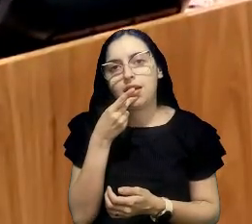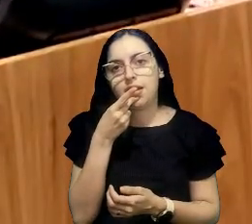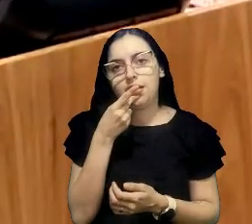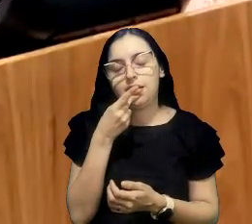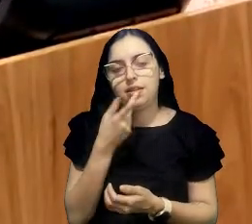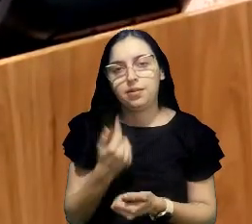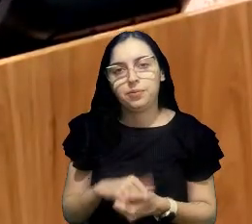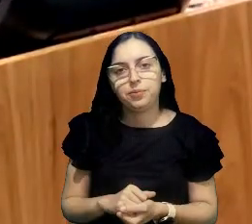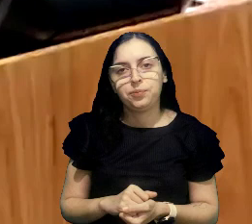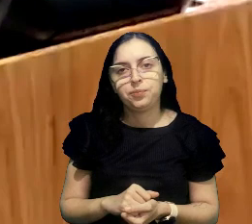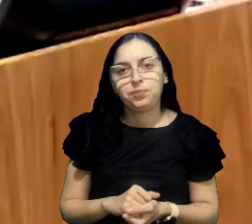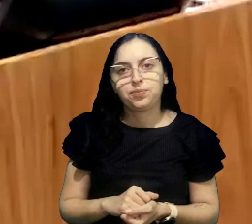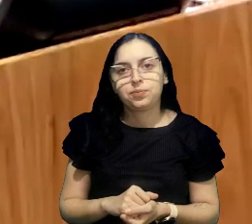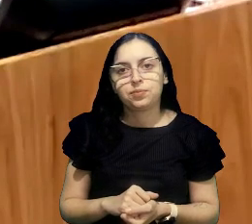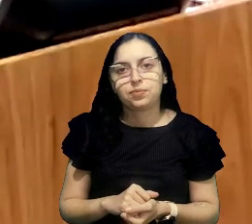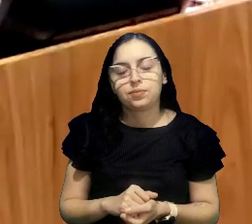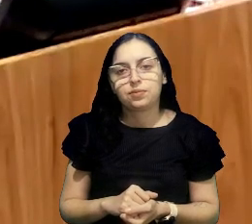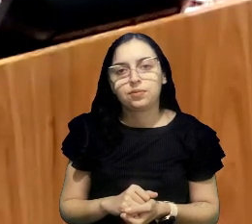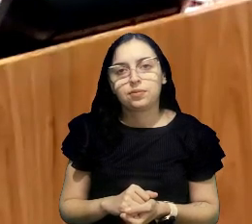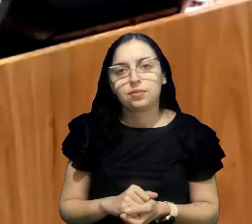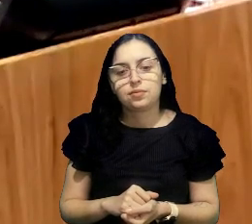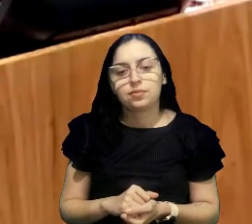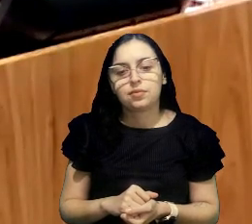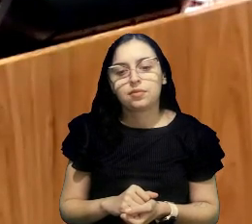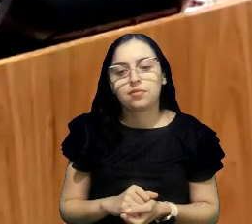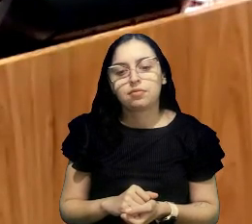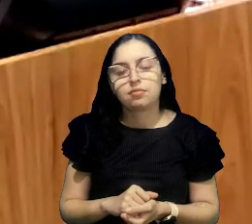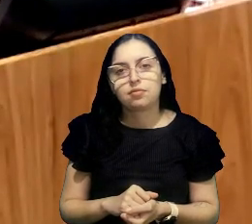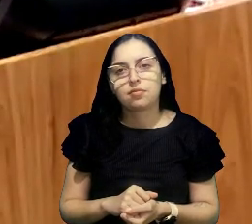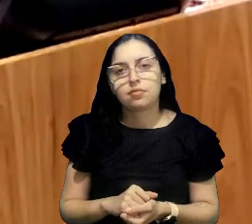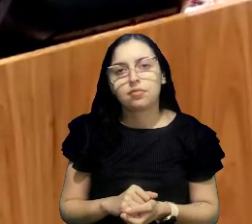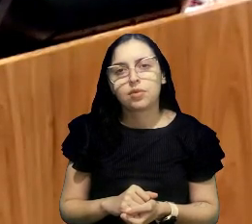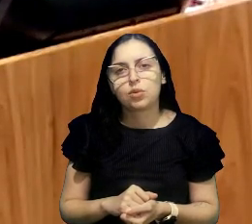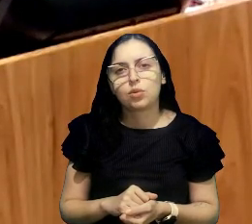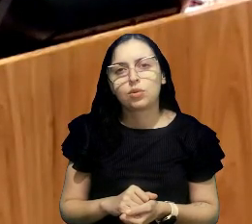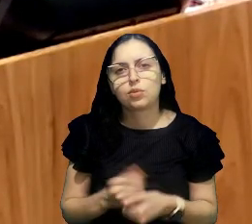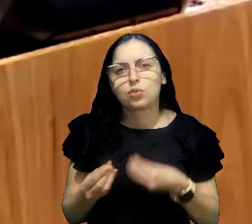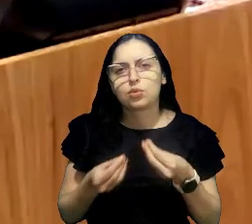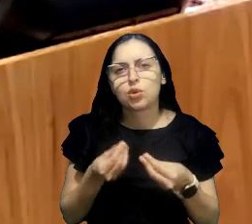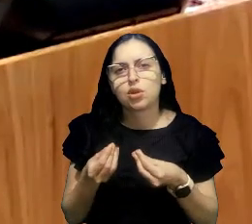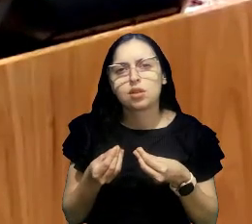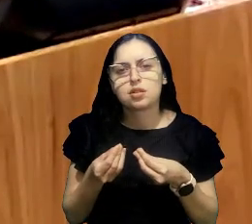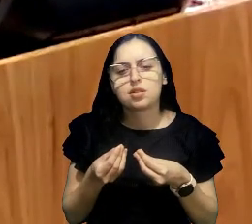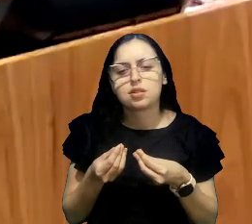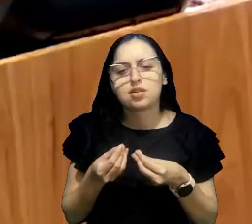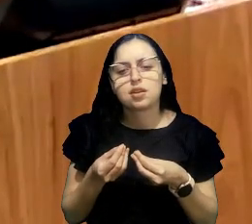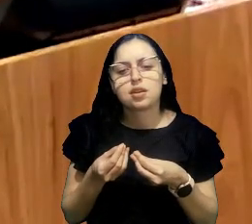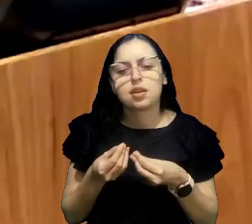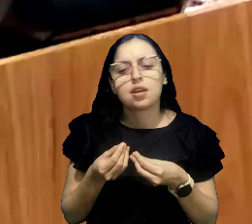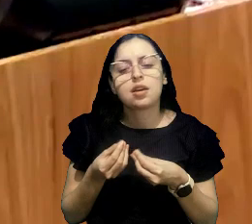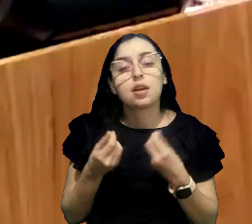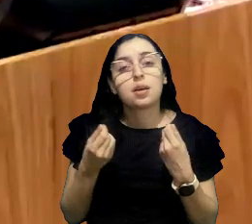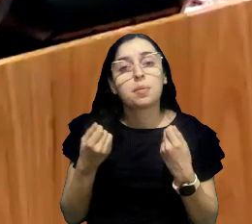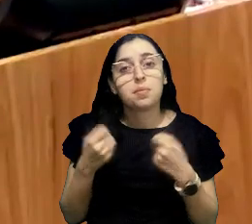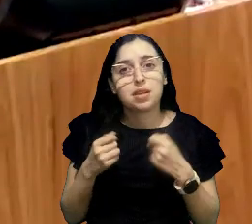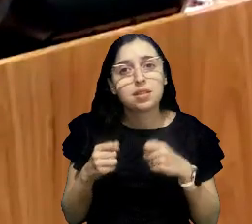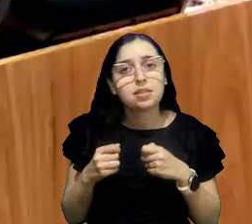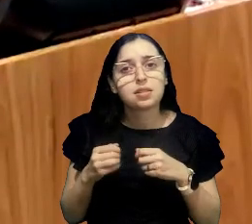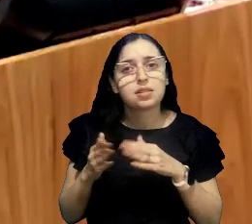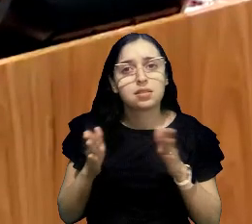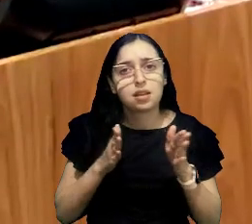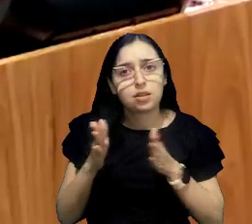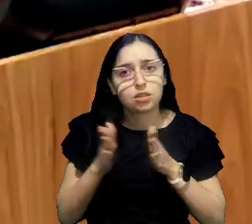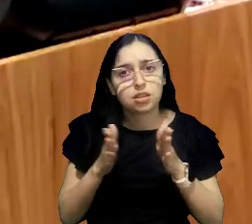E essa necessidade de alinhamento